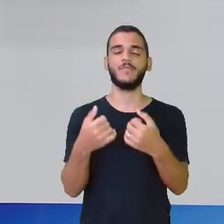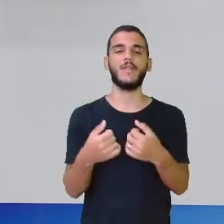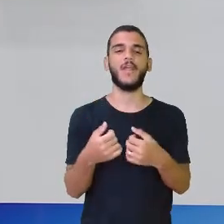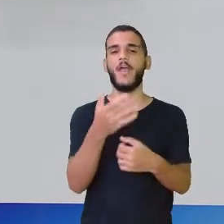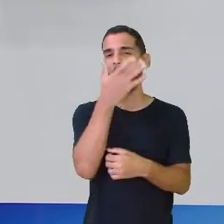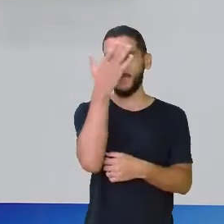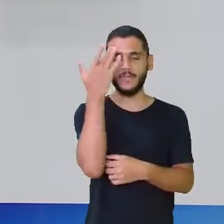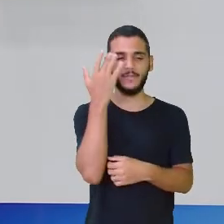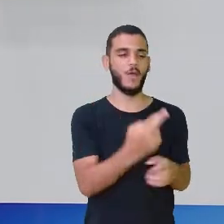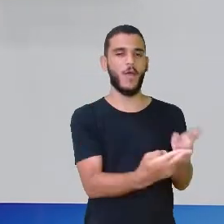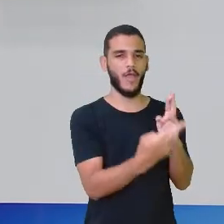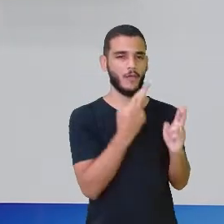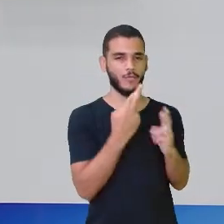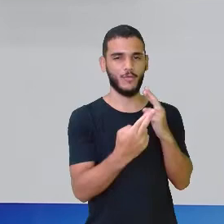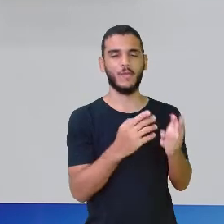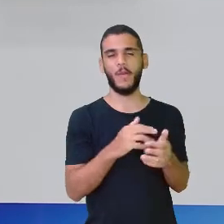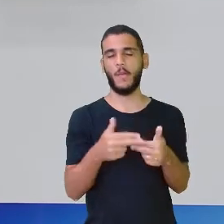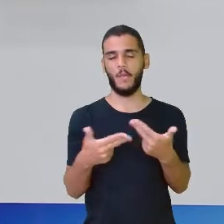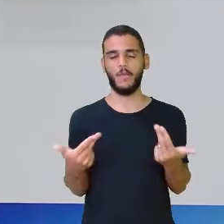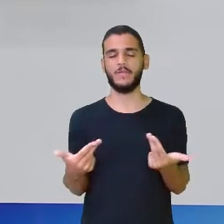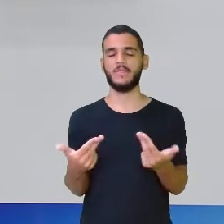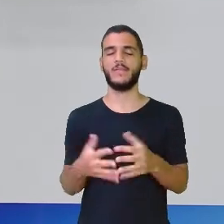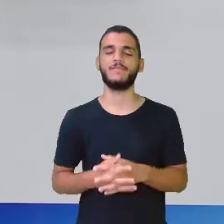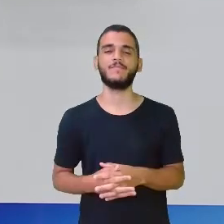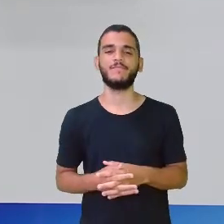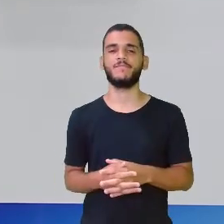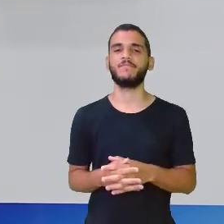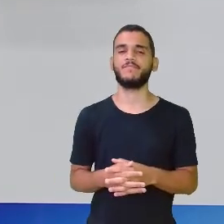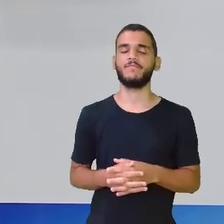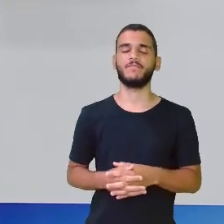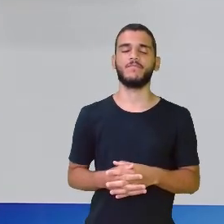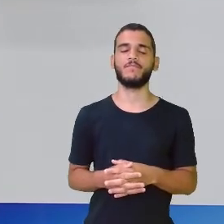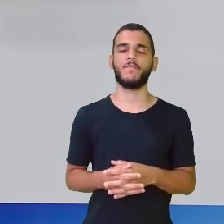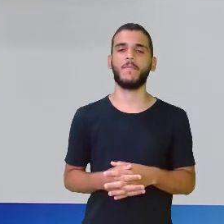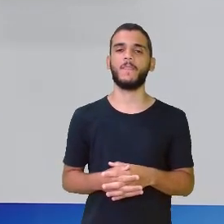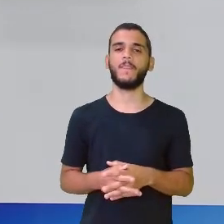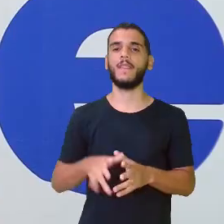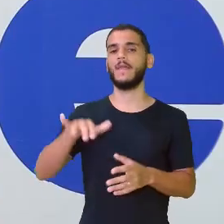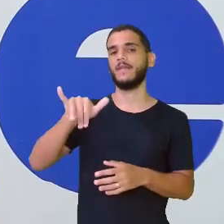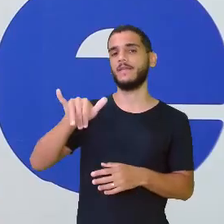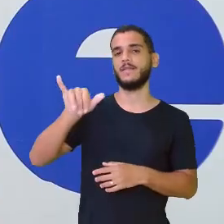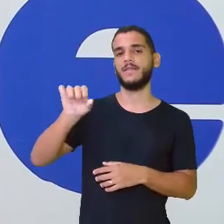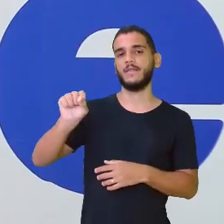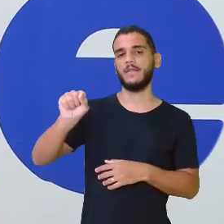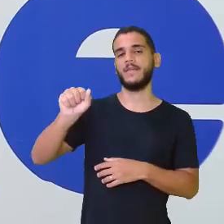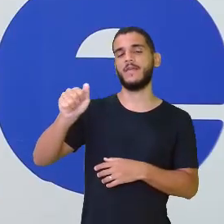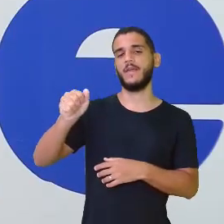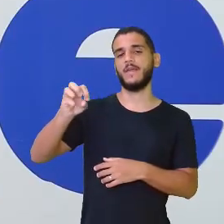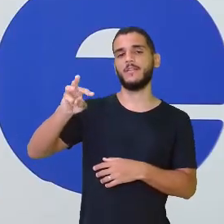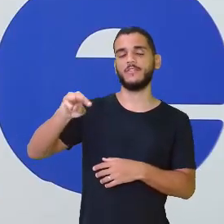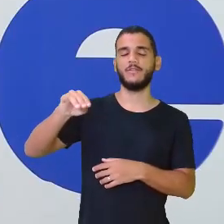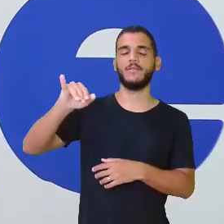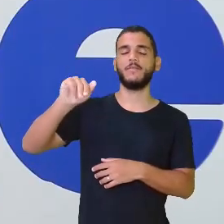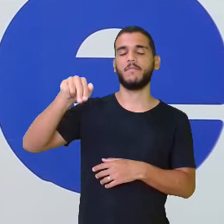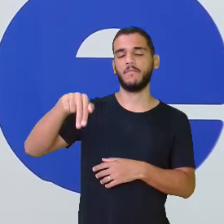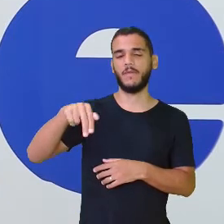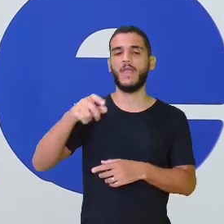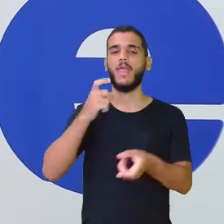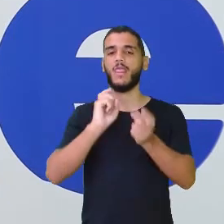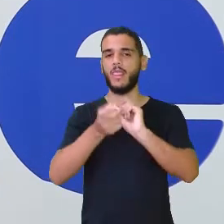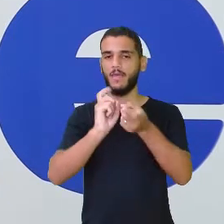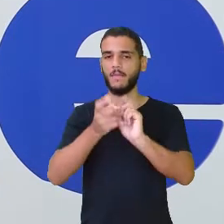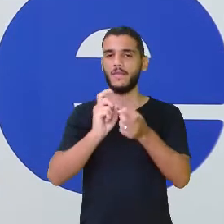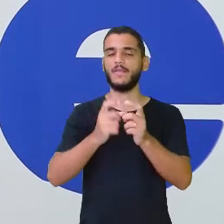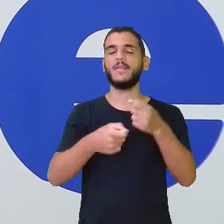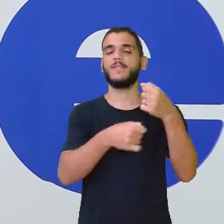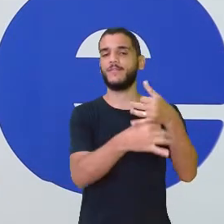quem é esse grupo que eles pegaram para plantar a cana-de-açúcar? A Yasmin está tendo aqui um debate no chat